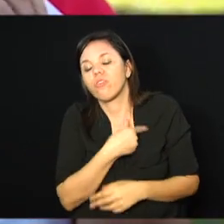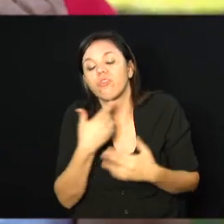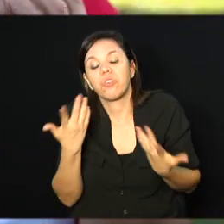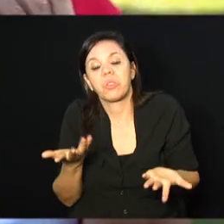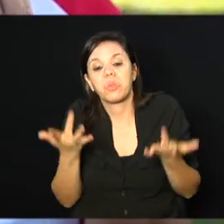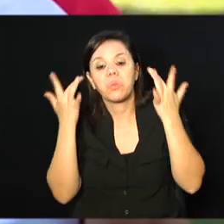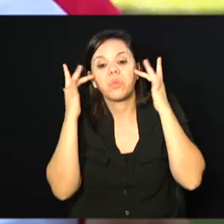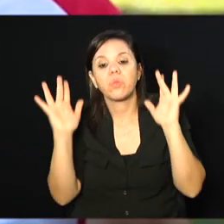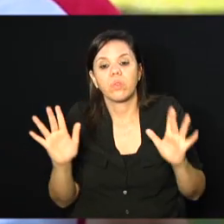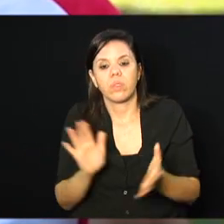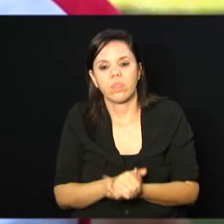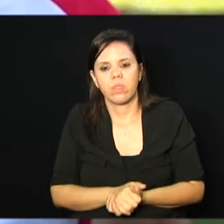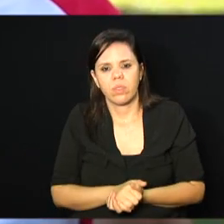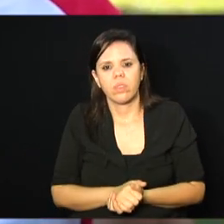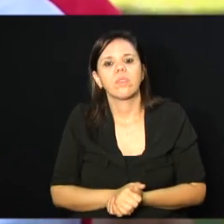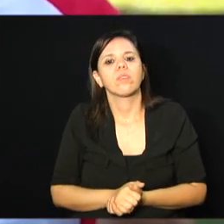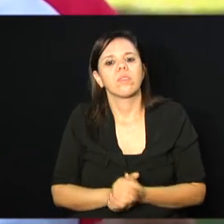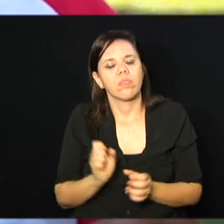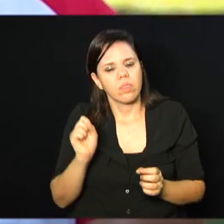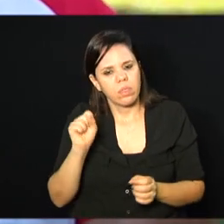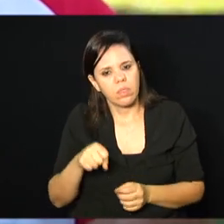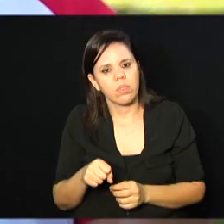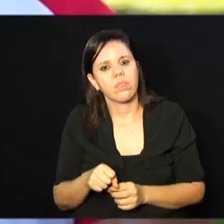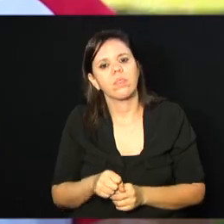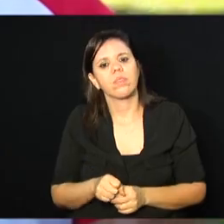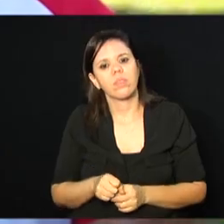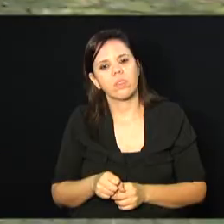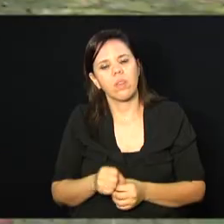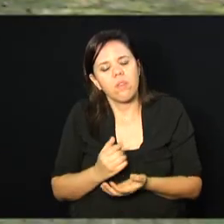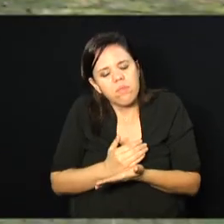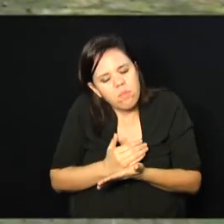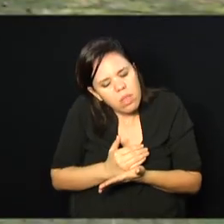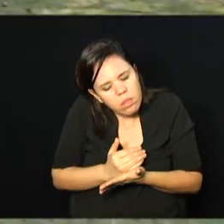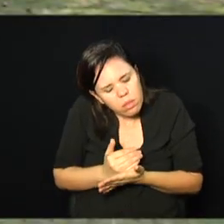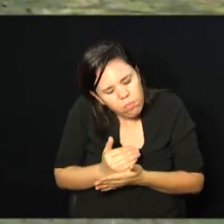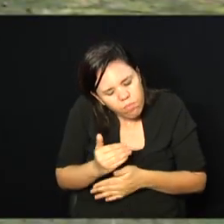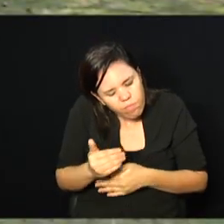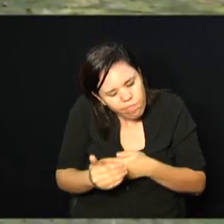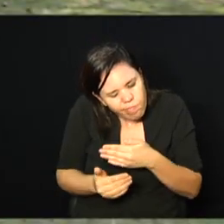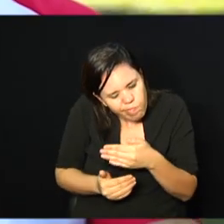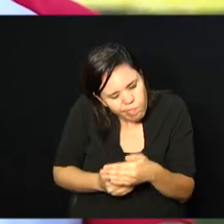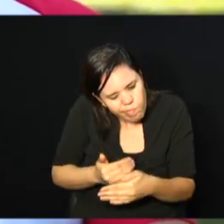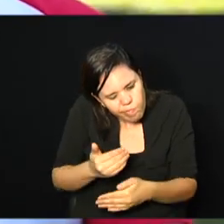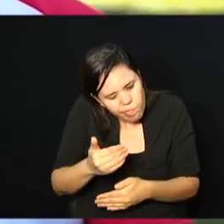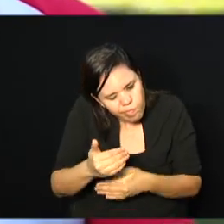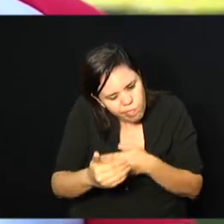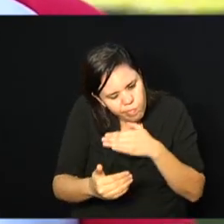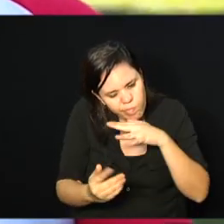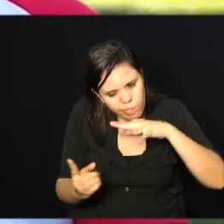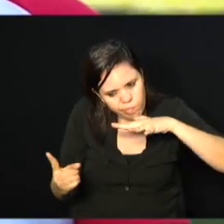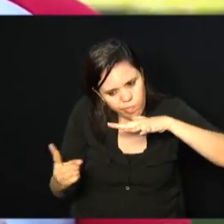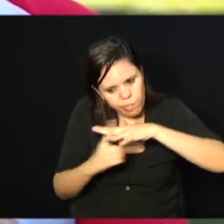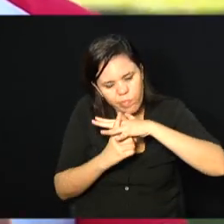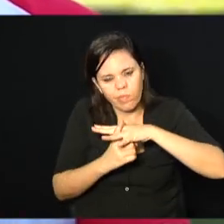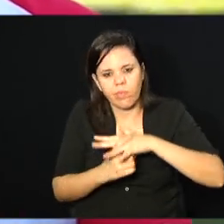cria-se, é uma formiguinha que vai crescer. Uma semente, né, Uma semente que vai... Há um tempo